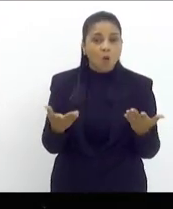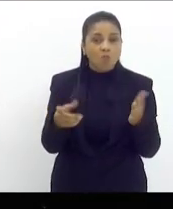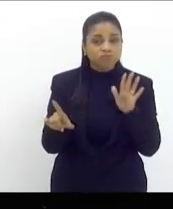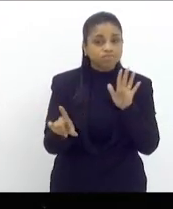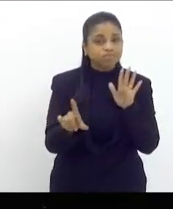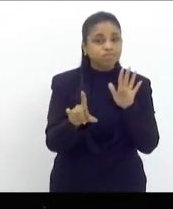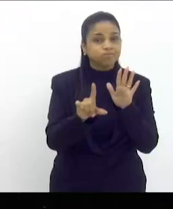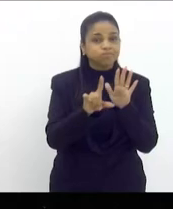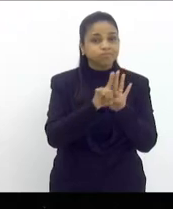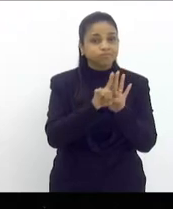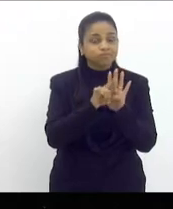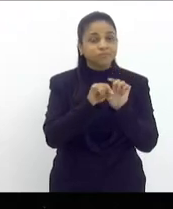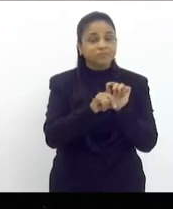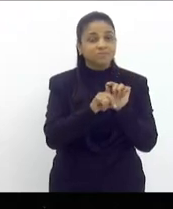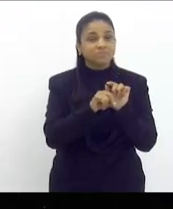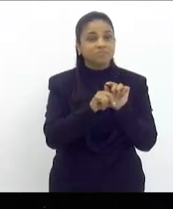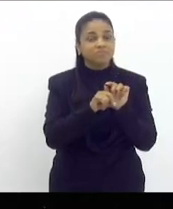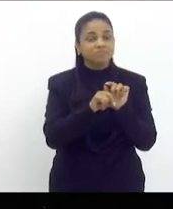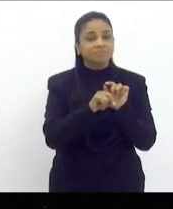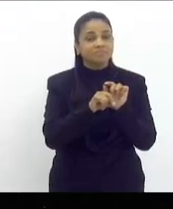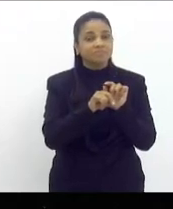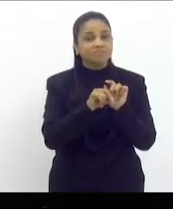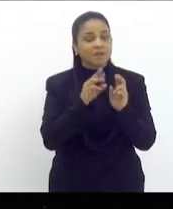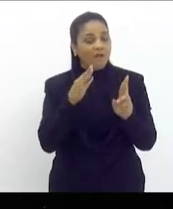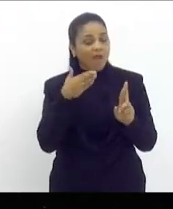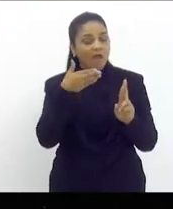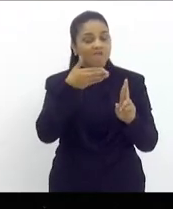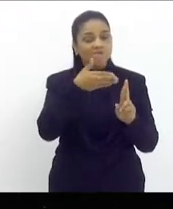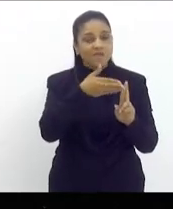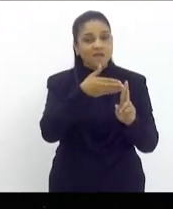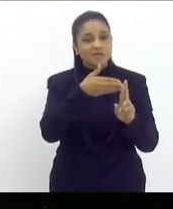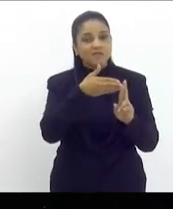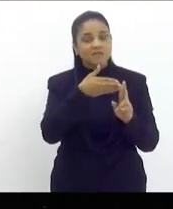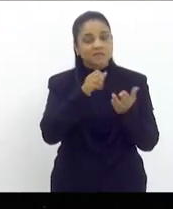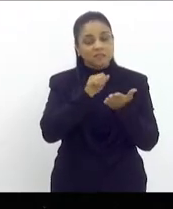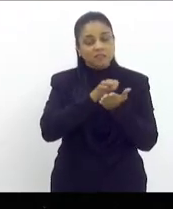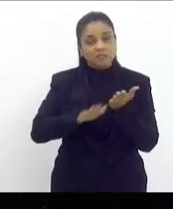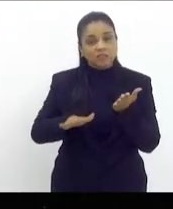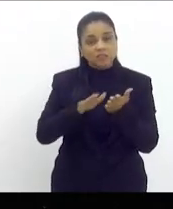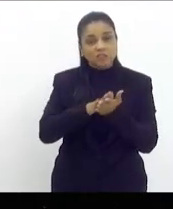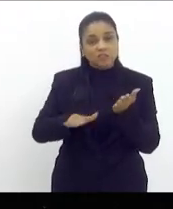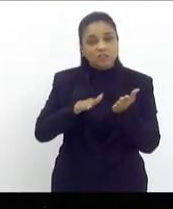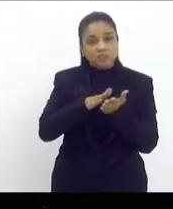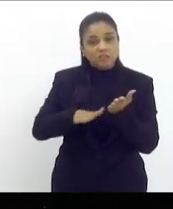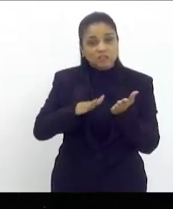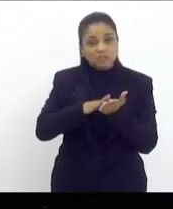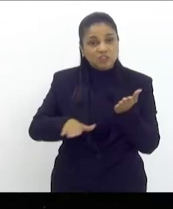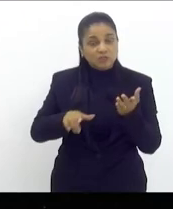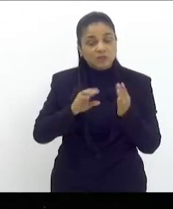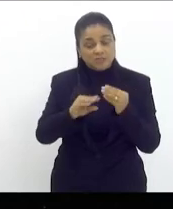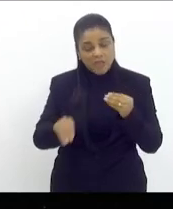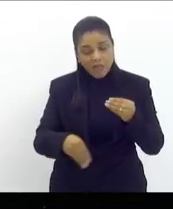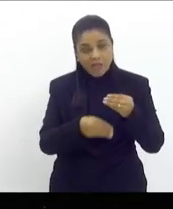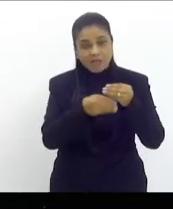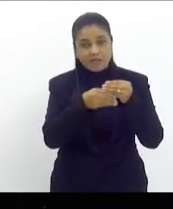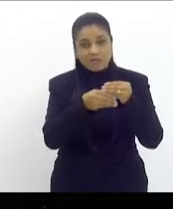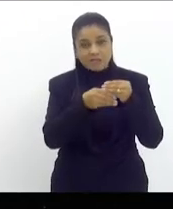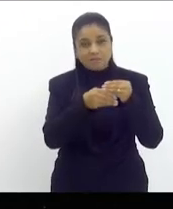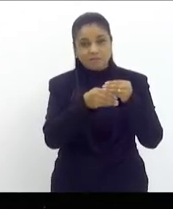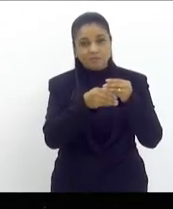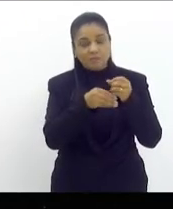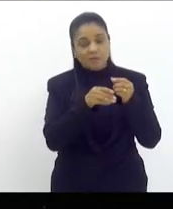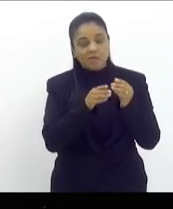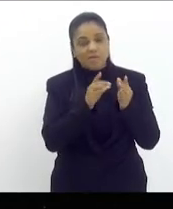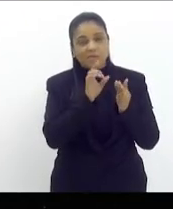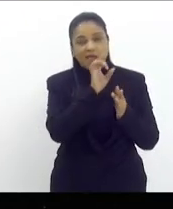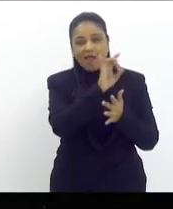despesa autorizativa se baseou a concessão da despesa e qual o escolaramento de acréscimo remuneratório para cada faixa